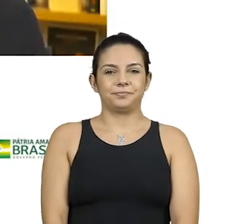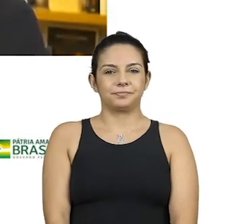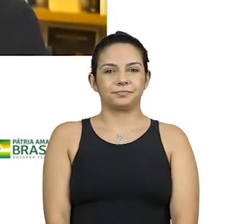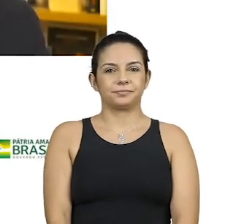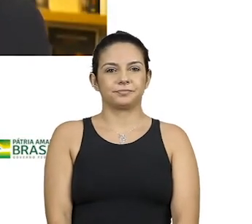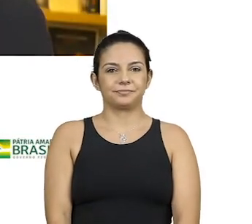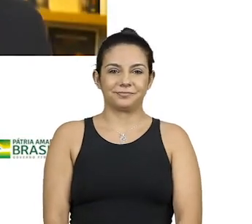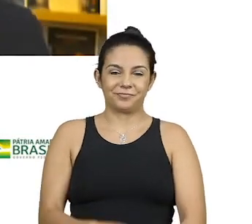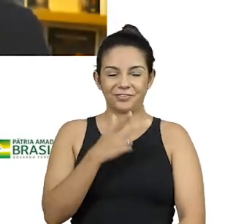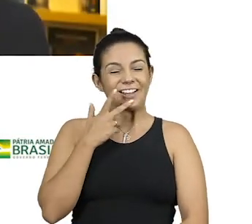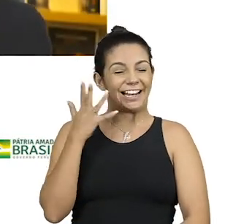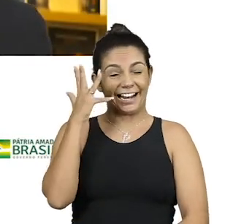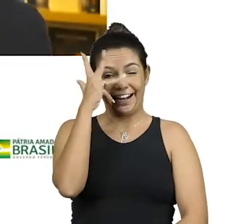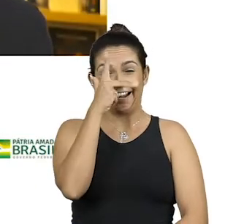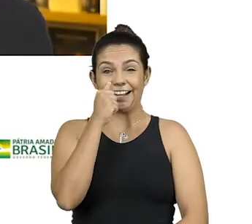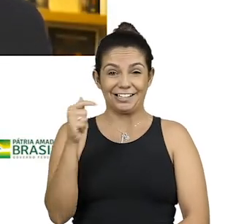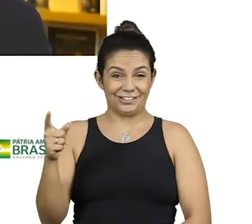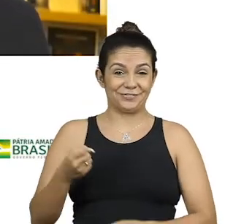Lindo!